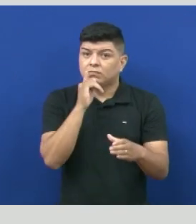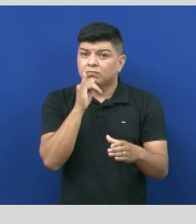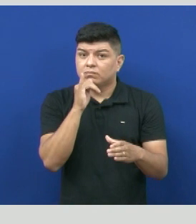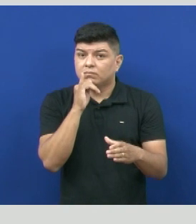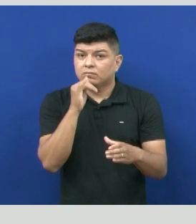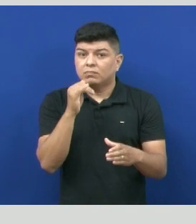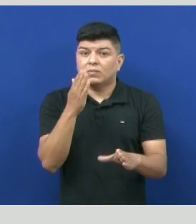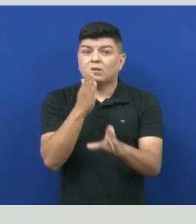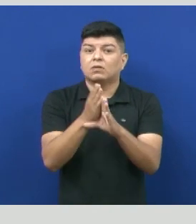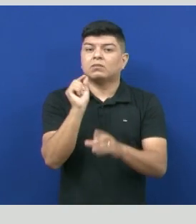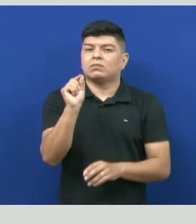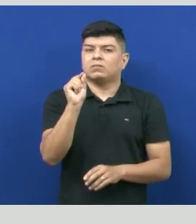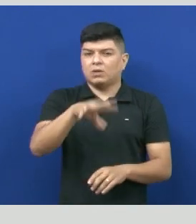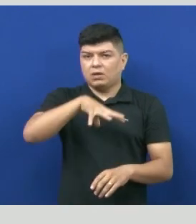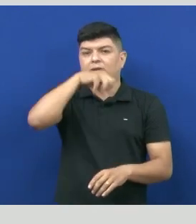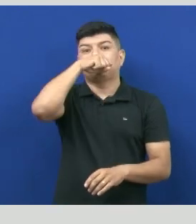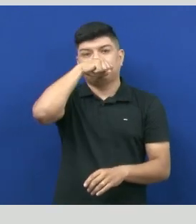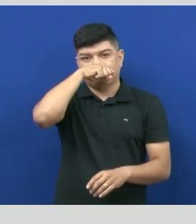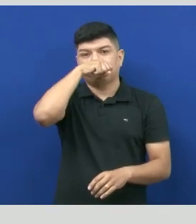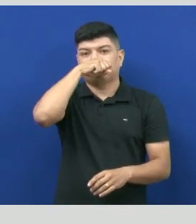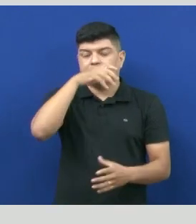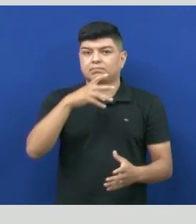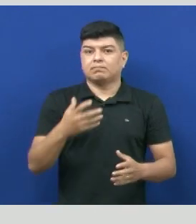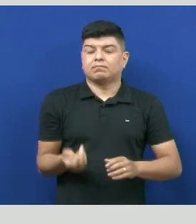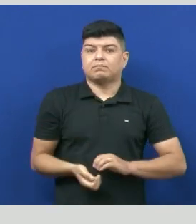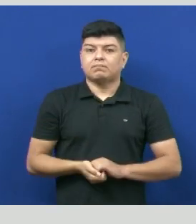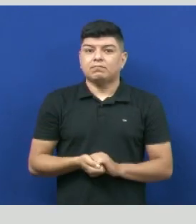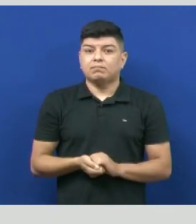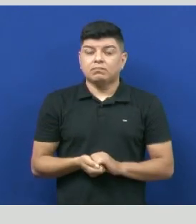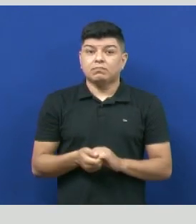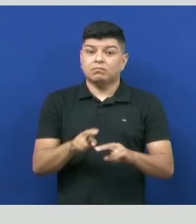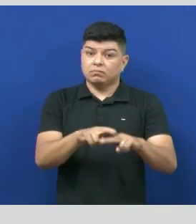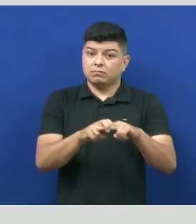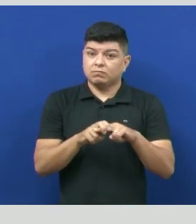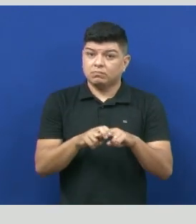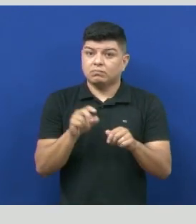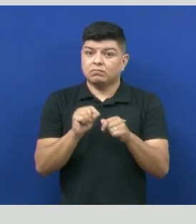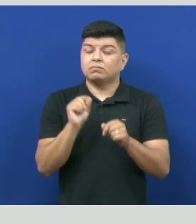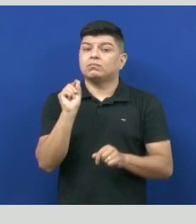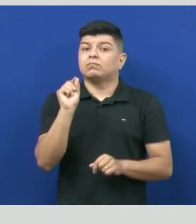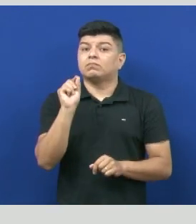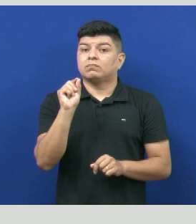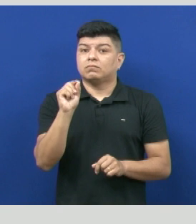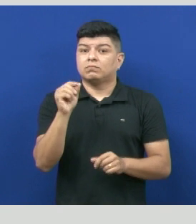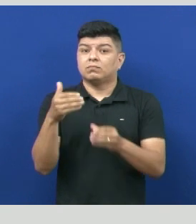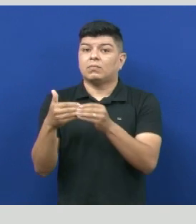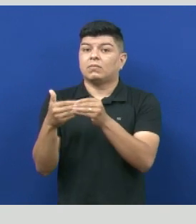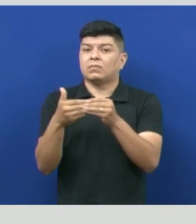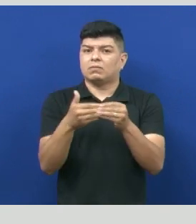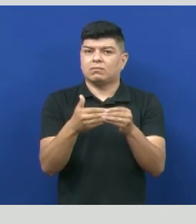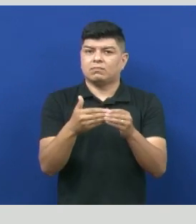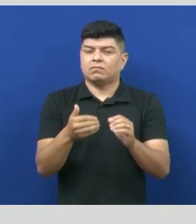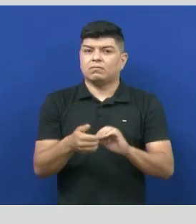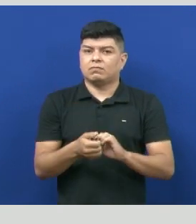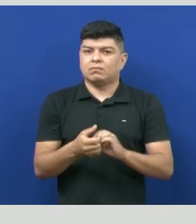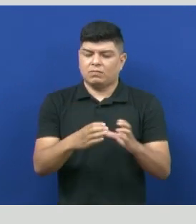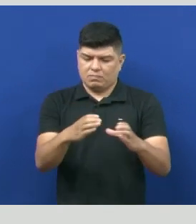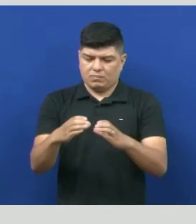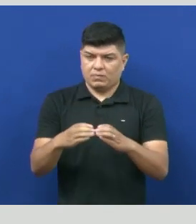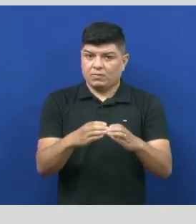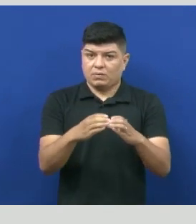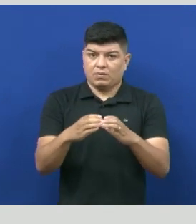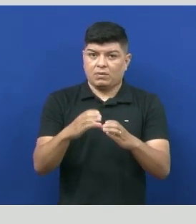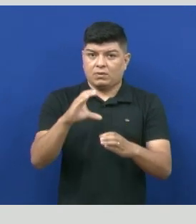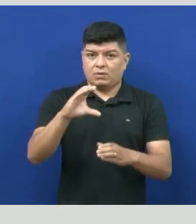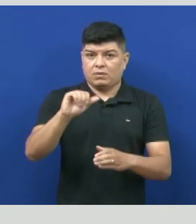eram carregados pelo ar e que não surgiam do nada, né? Para isso, ele fez o quê? Ele pegou caldo nutritivo,